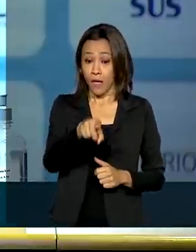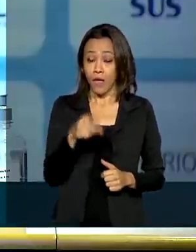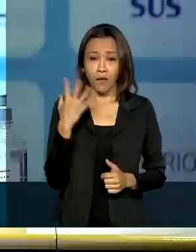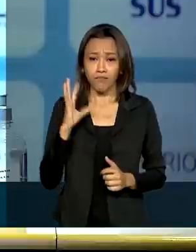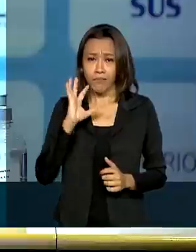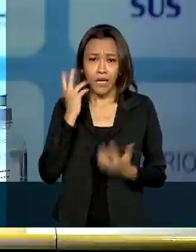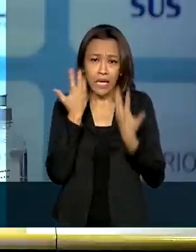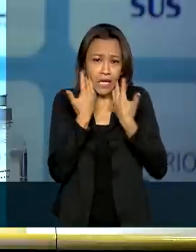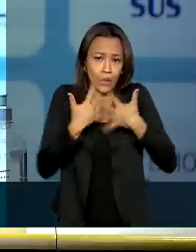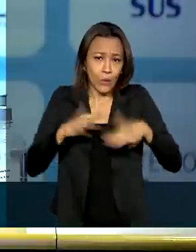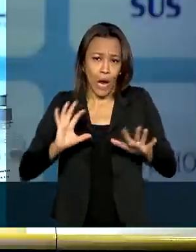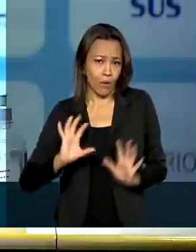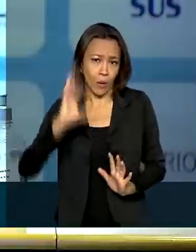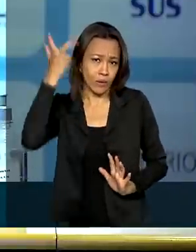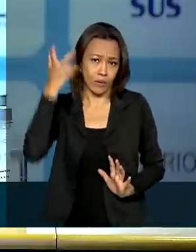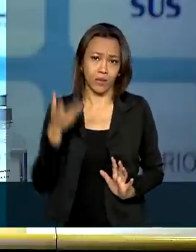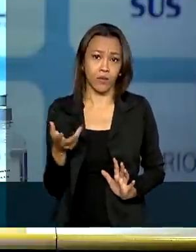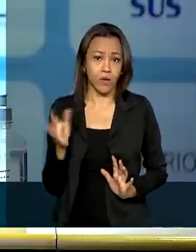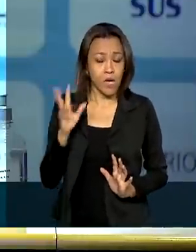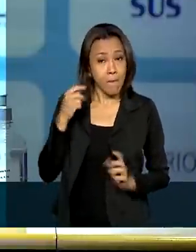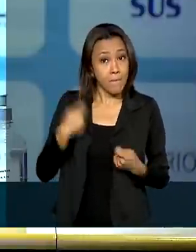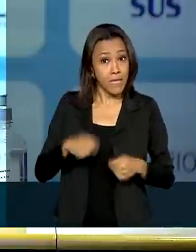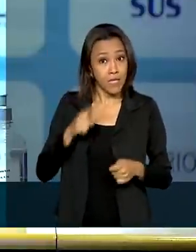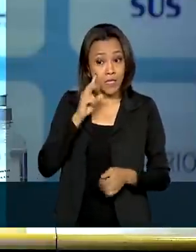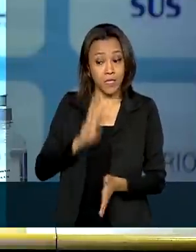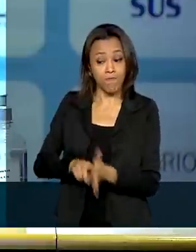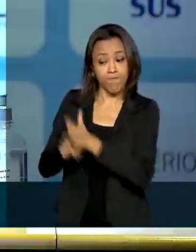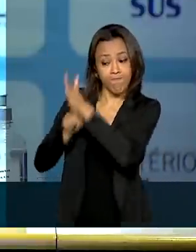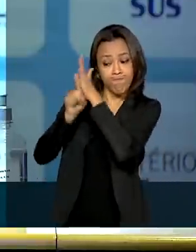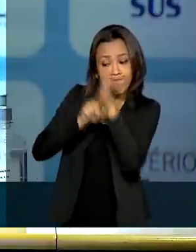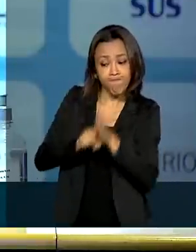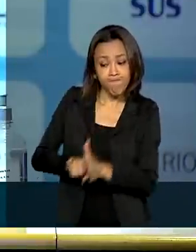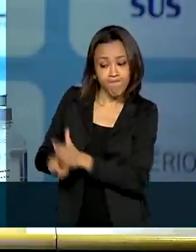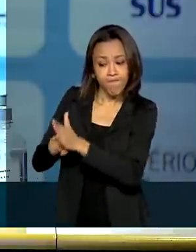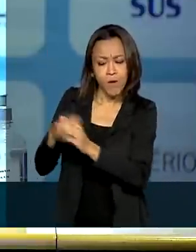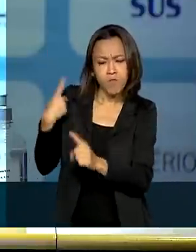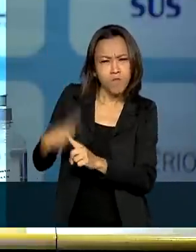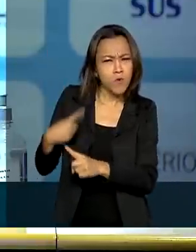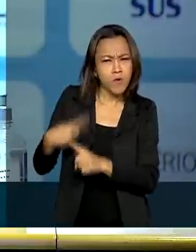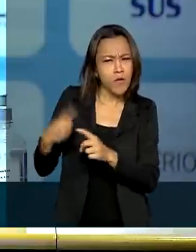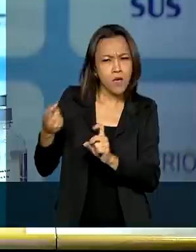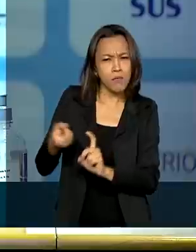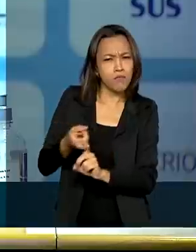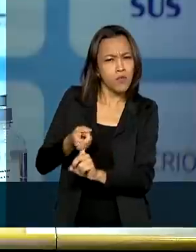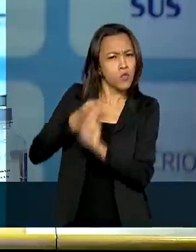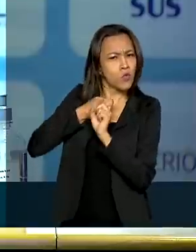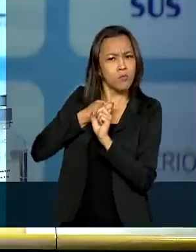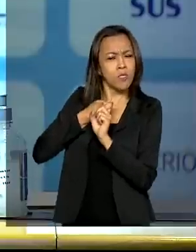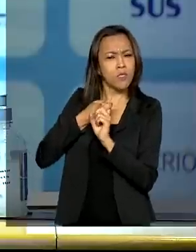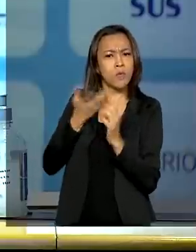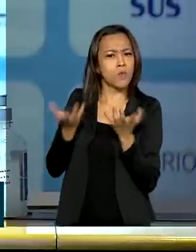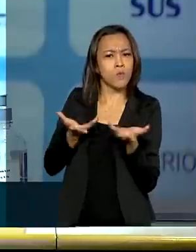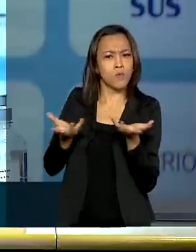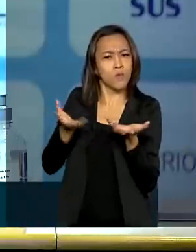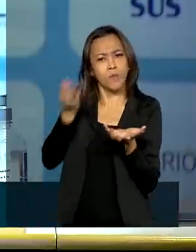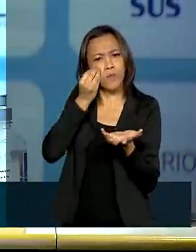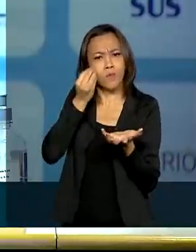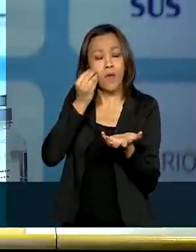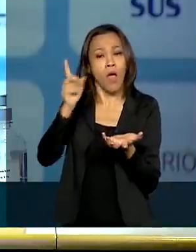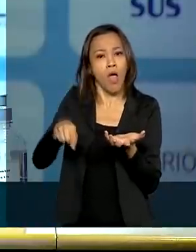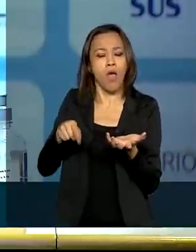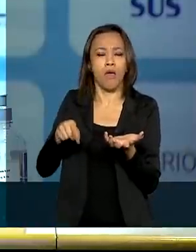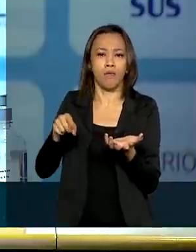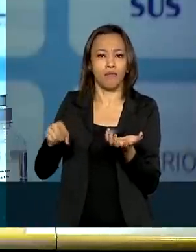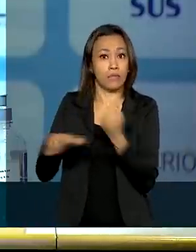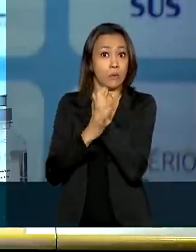e precisa ser investigado. A suspensão dos testes é um procedimento de segurança para que o evento